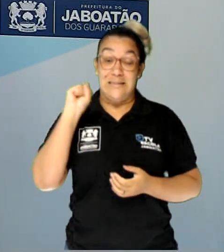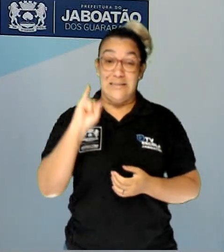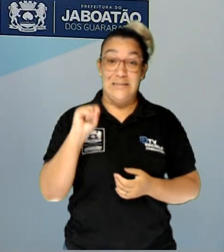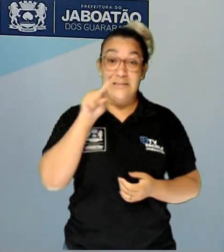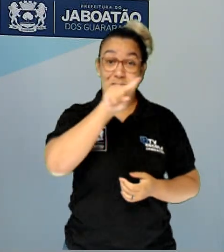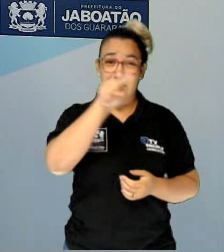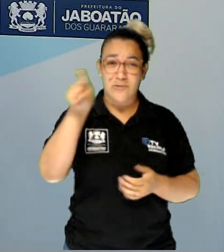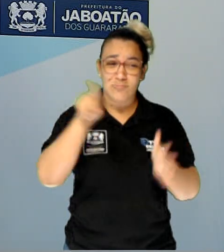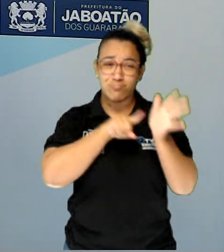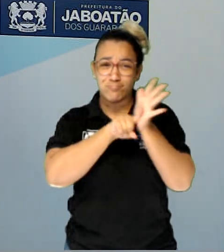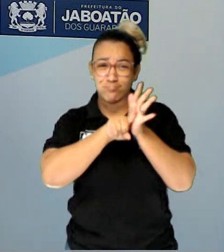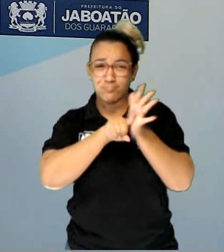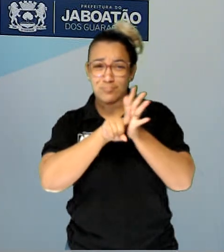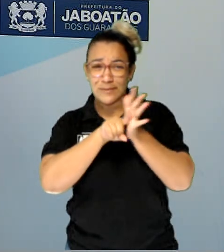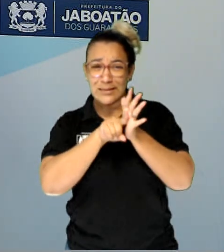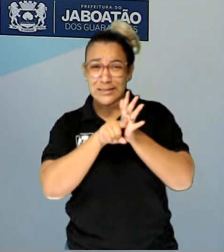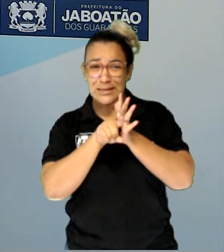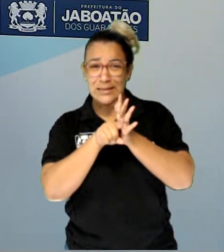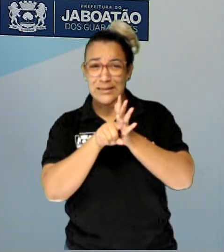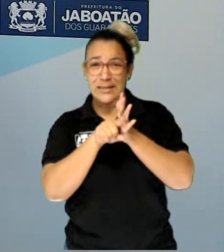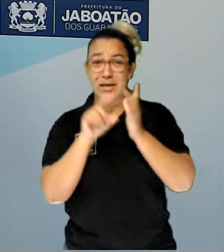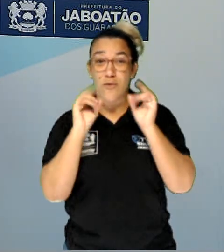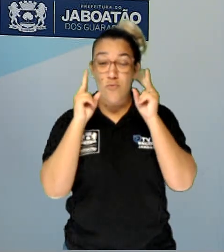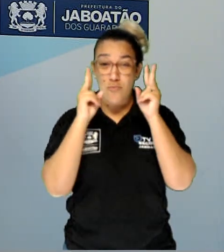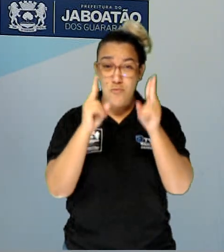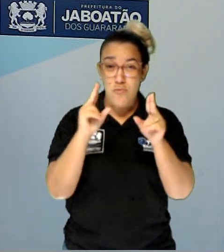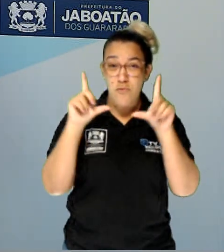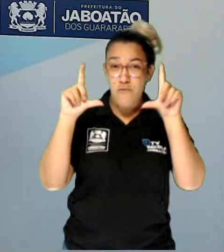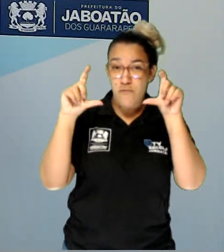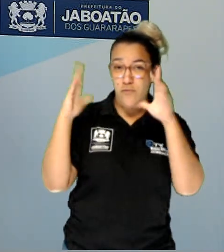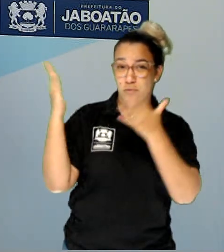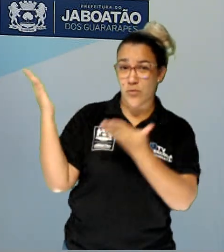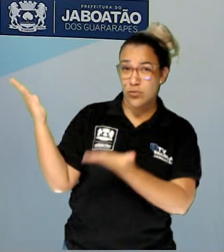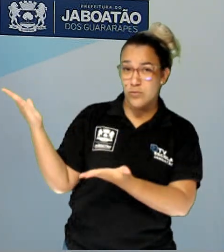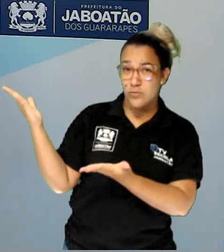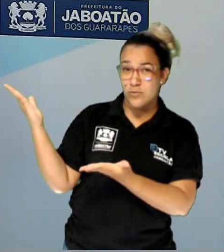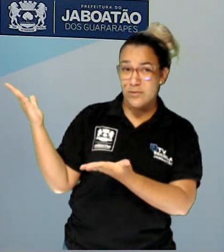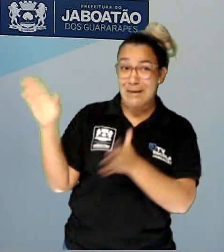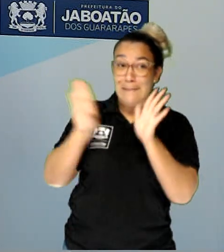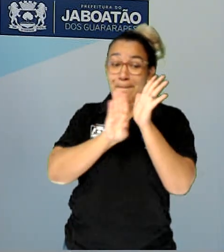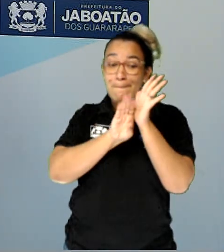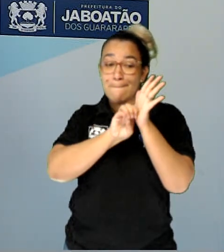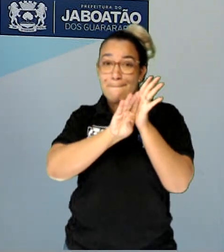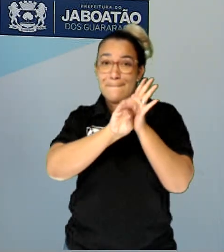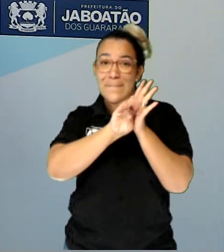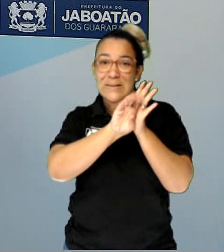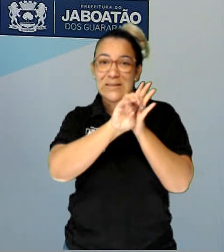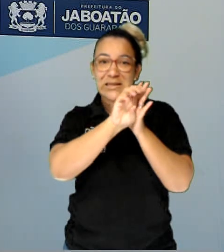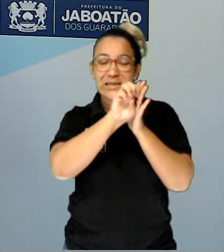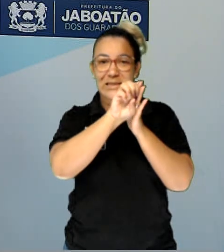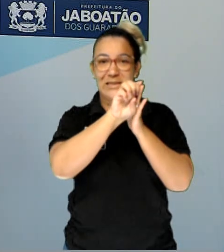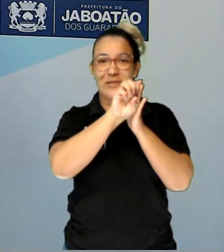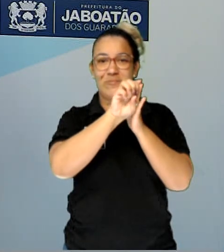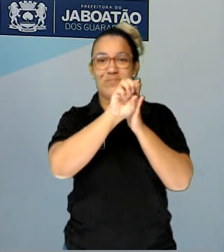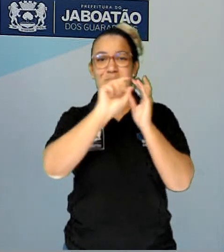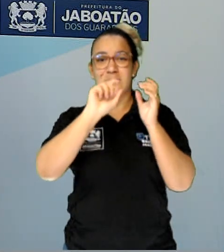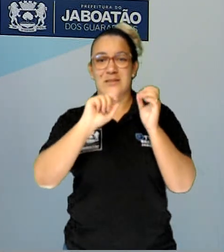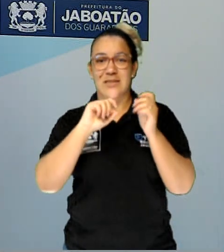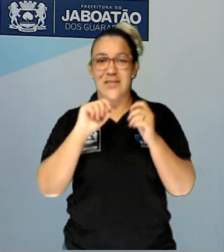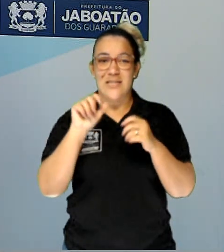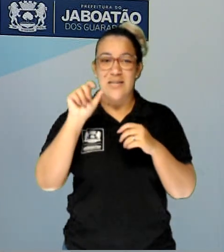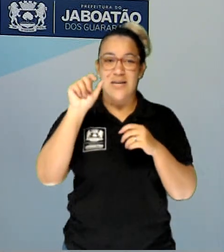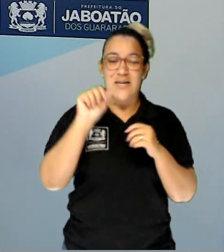que essa feridinha aí tá cheia de bactérias, que são justamente as bactérias que causam, é, causadoras da sífilis, né, o que a gente chama de